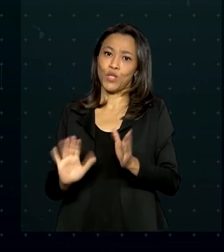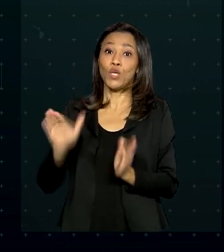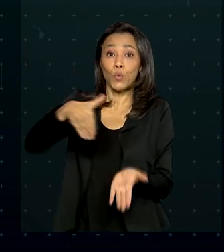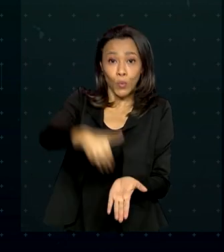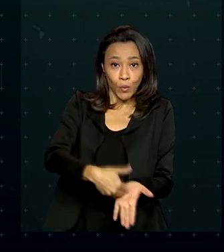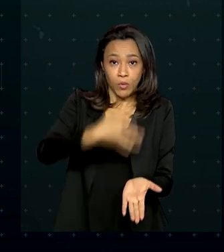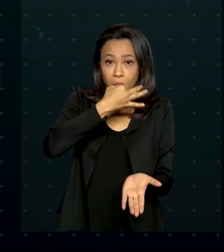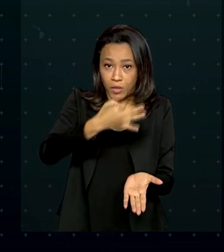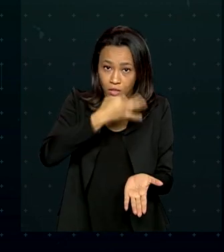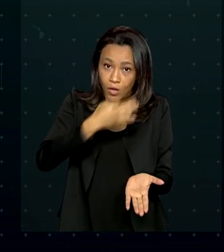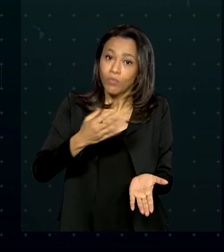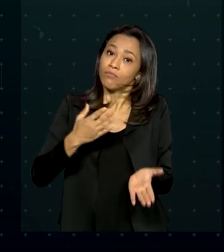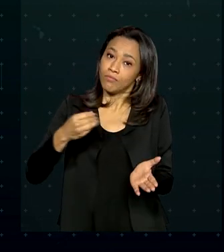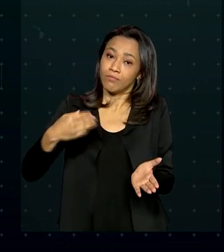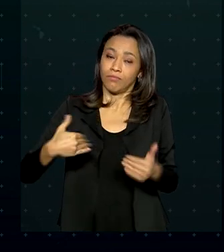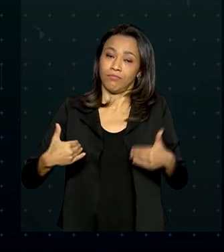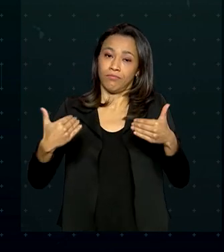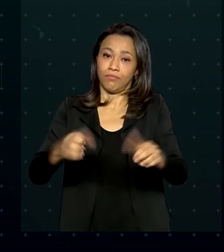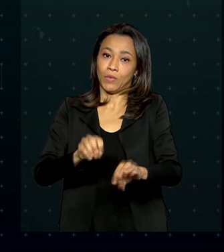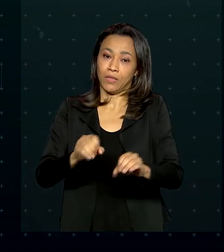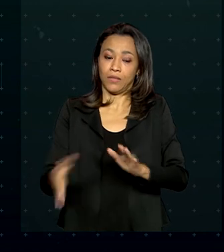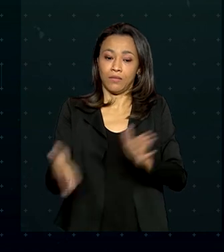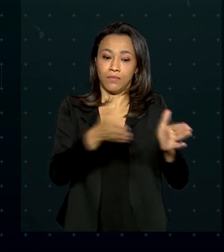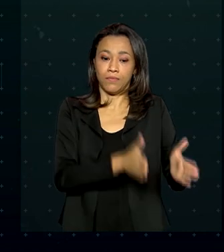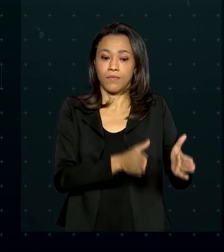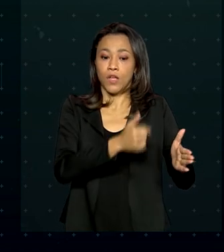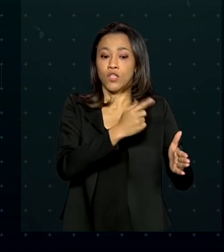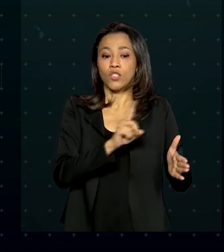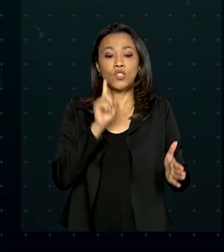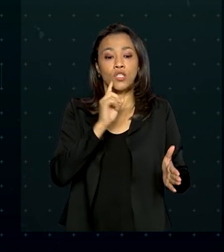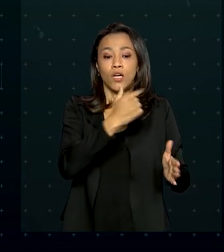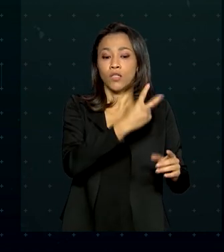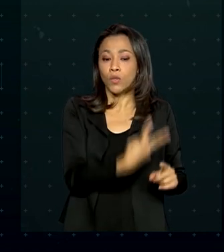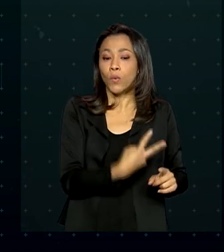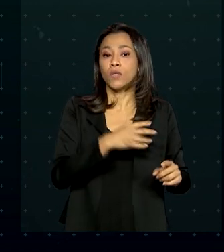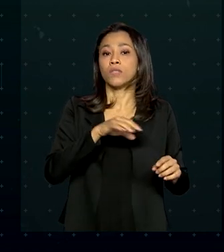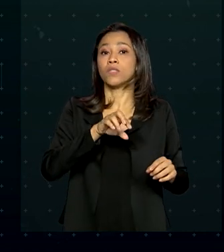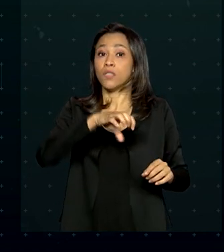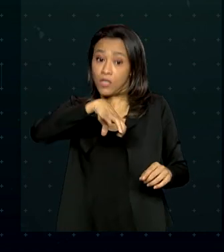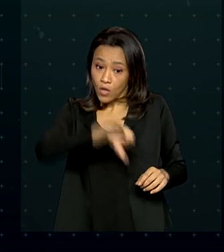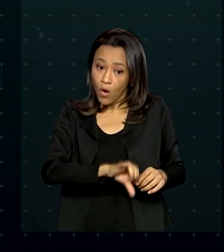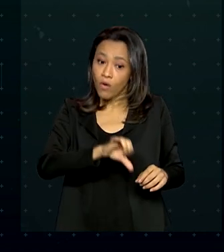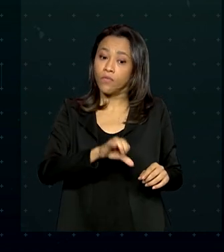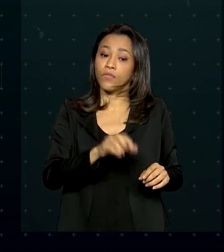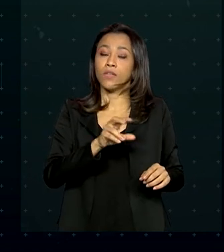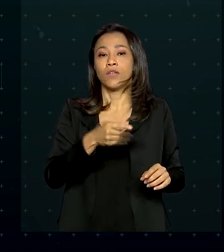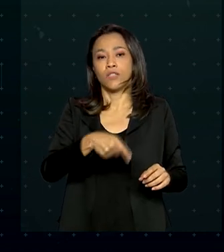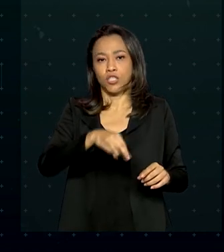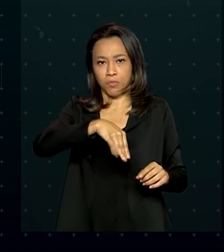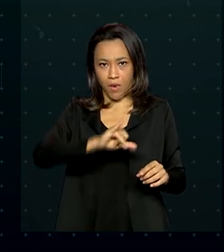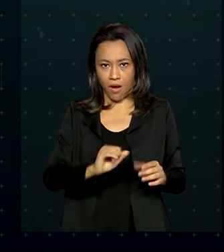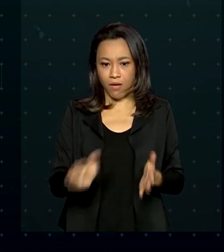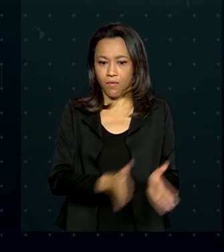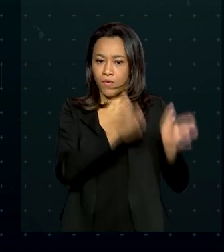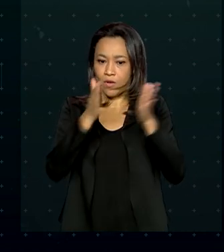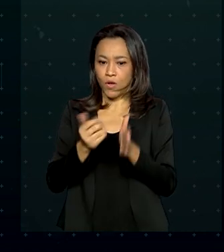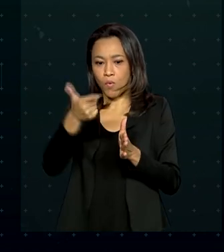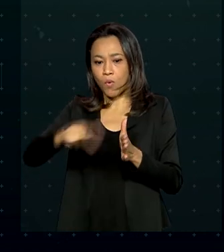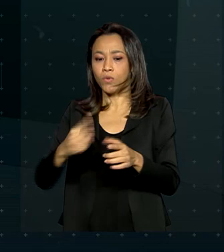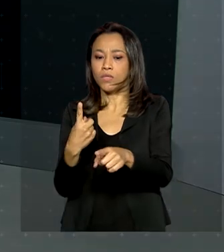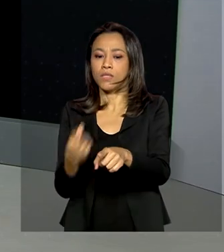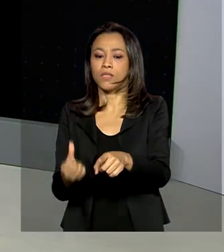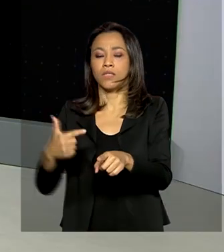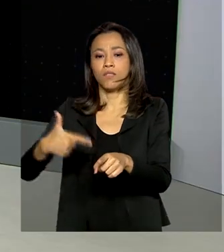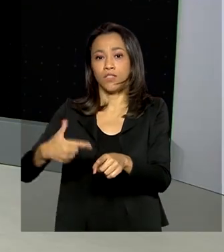terceira opção do MEC é o Enem impresso dia 2 e 9 de maio do ano que vem e o Enem digital dias 16 e